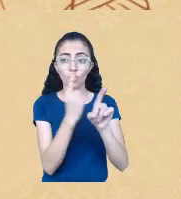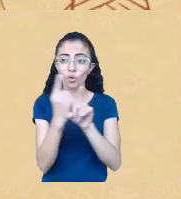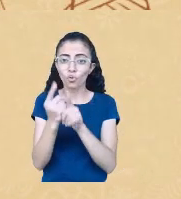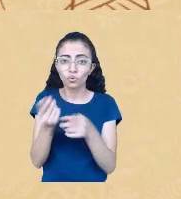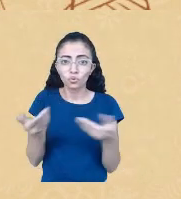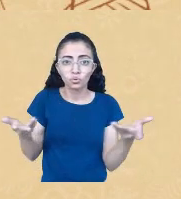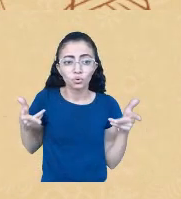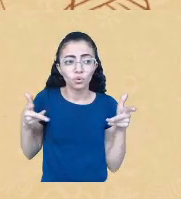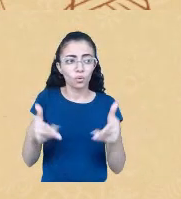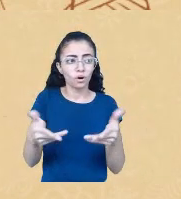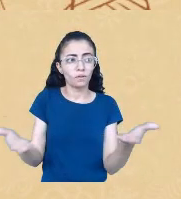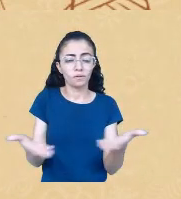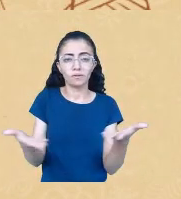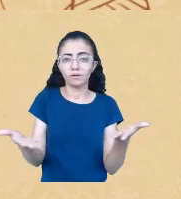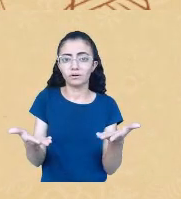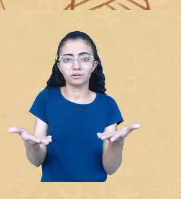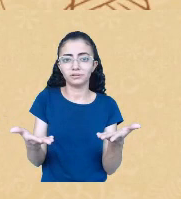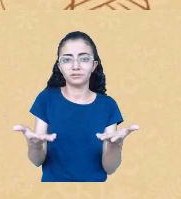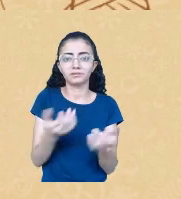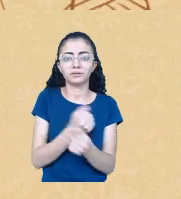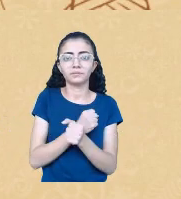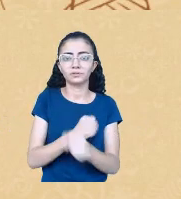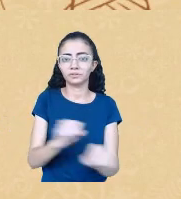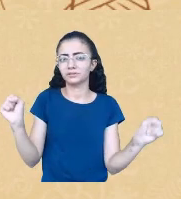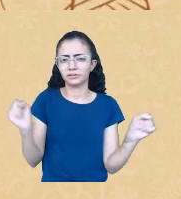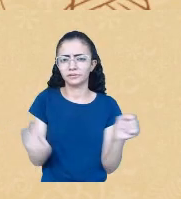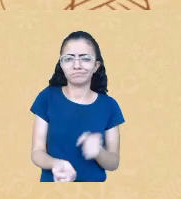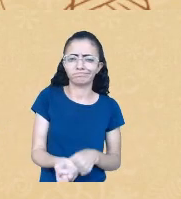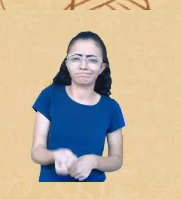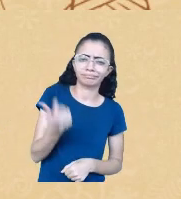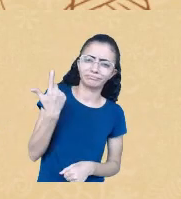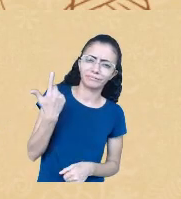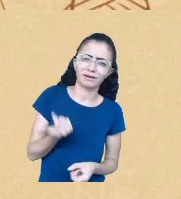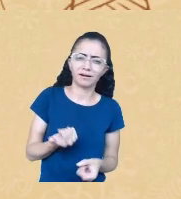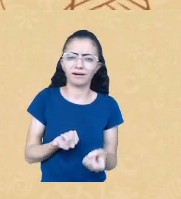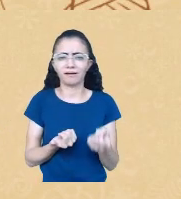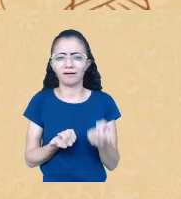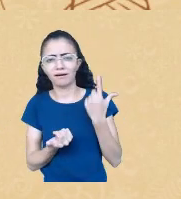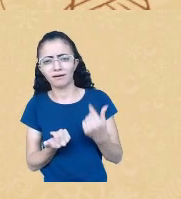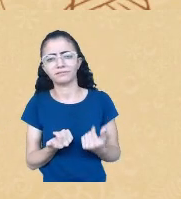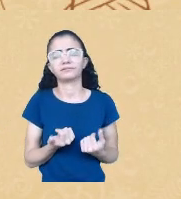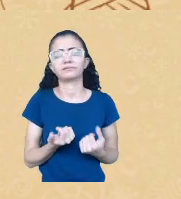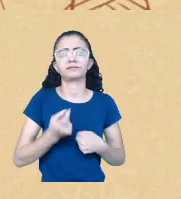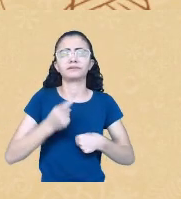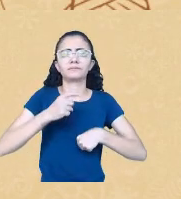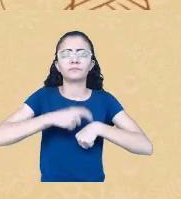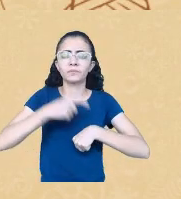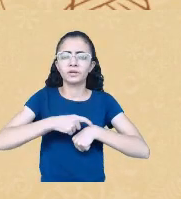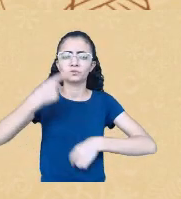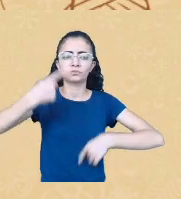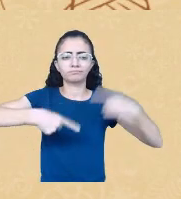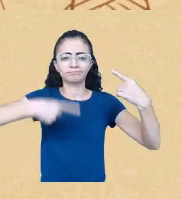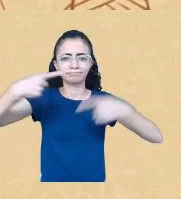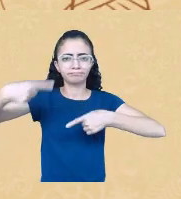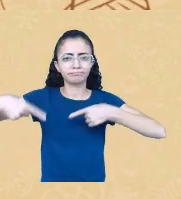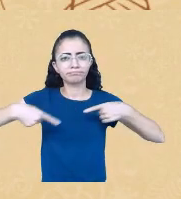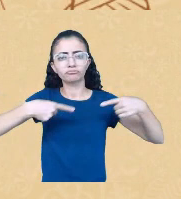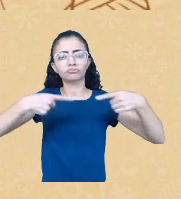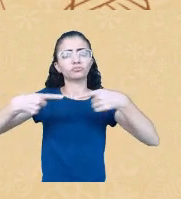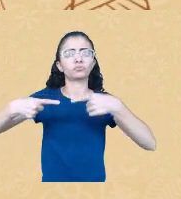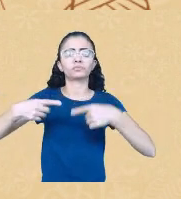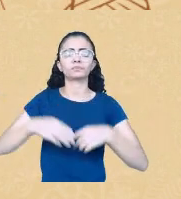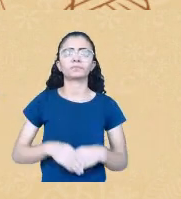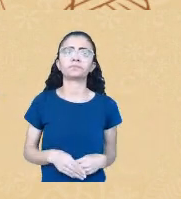negros e indígenas, eram muito raros, né, da gente ter esses espaços com essas discussões. Então, eu fico